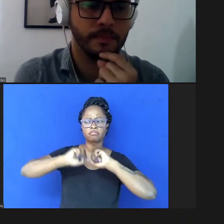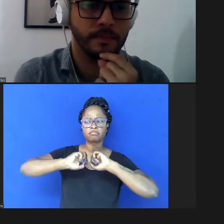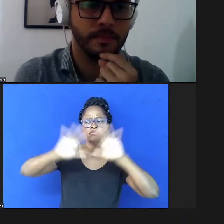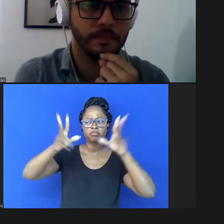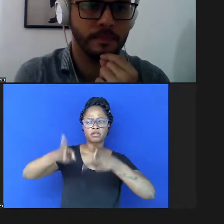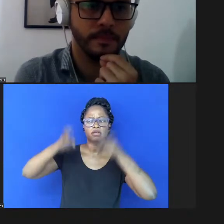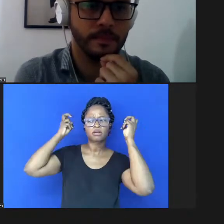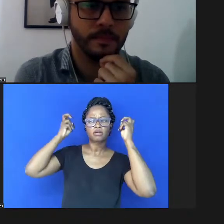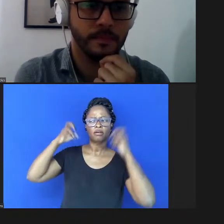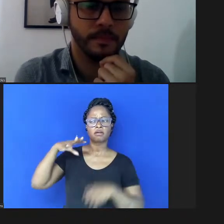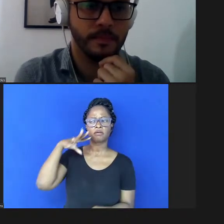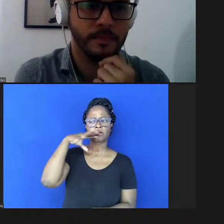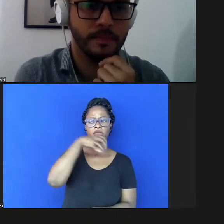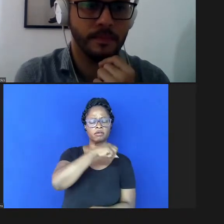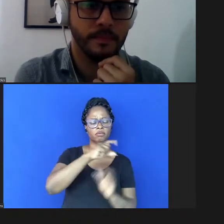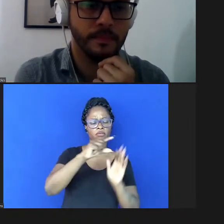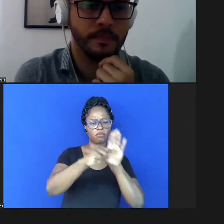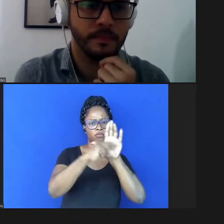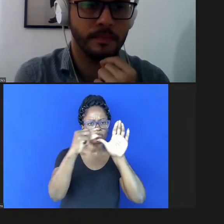para os autores